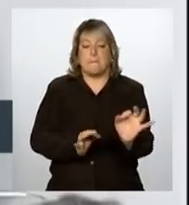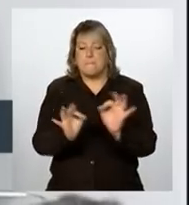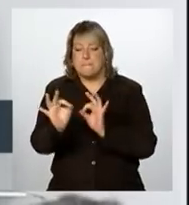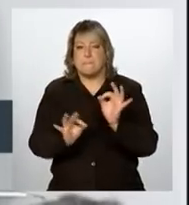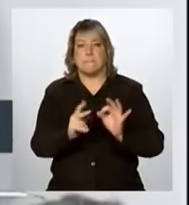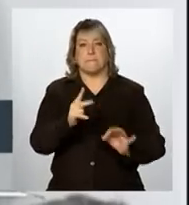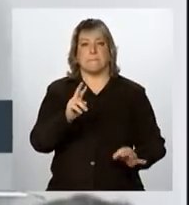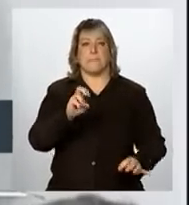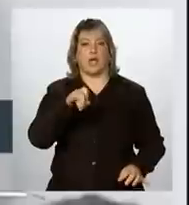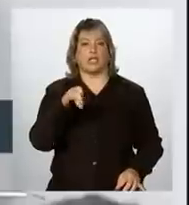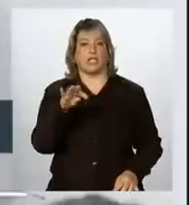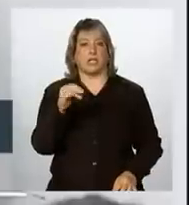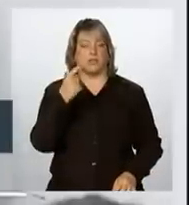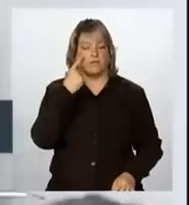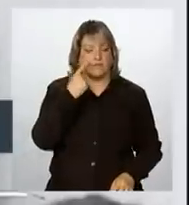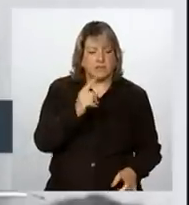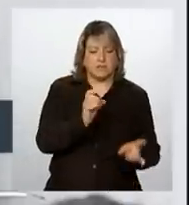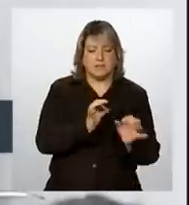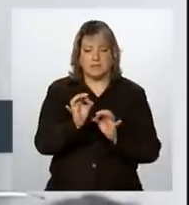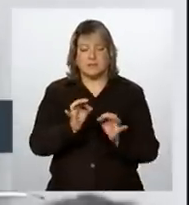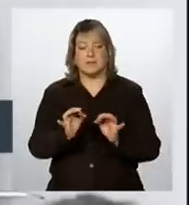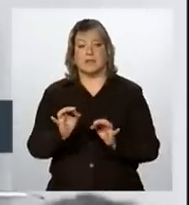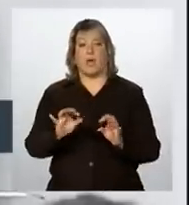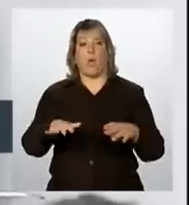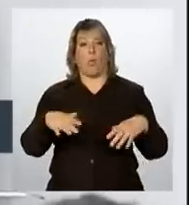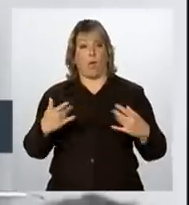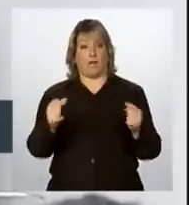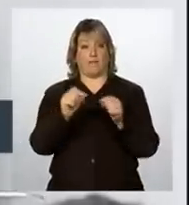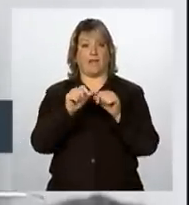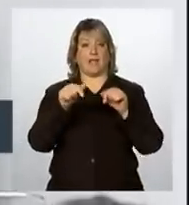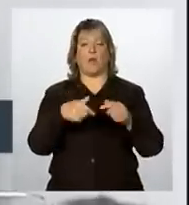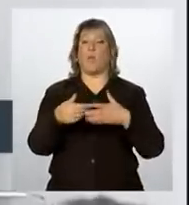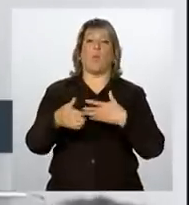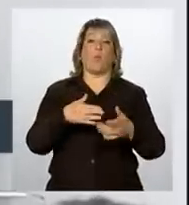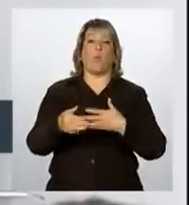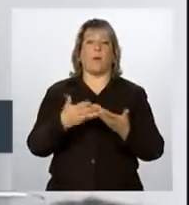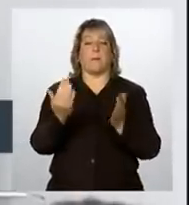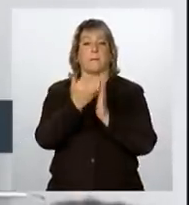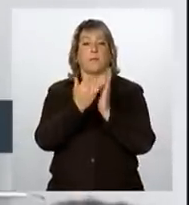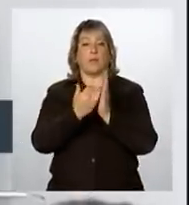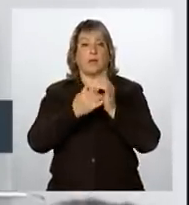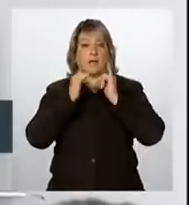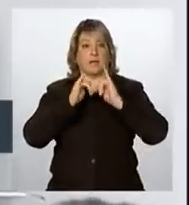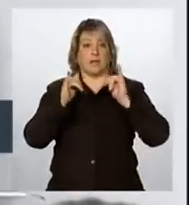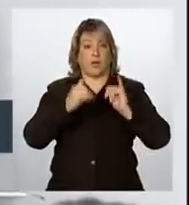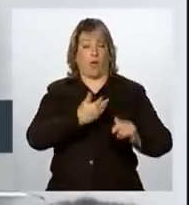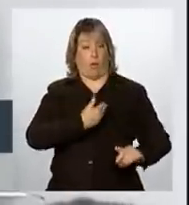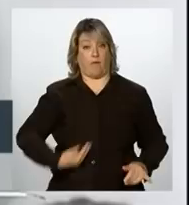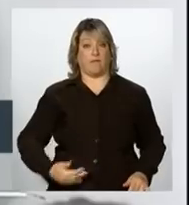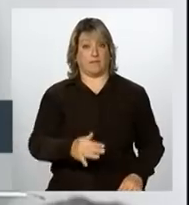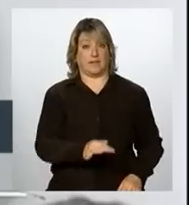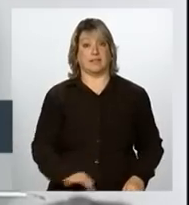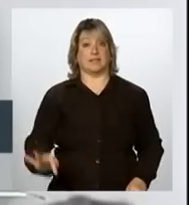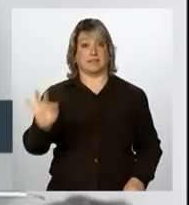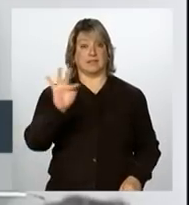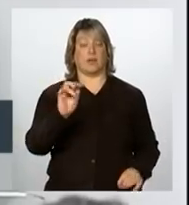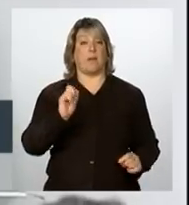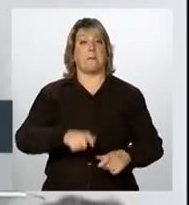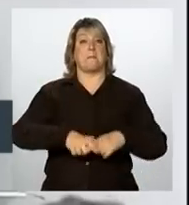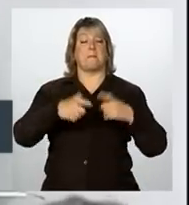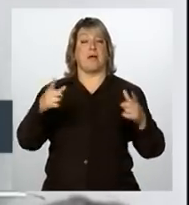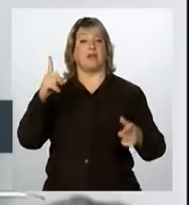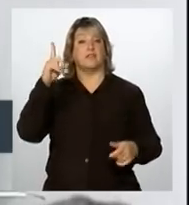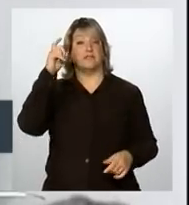projetos. Quando se faz aqui qualquer programa, quando se anuncia qualquer programa, do governo federal, a maior